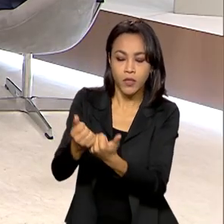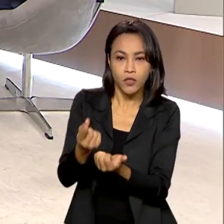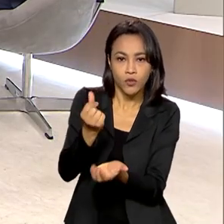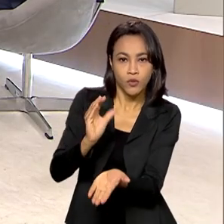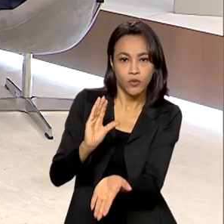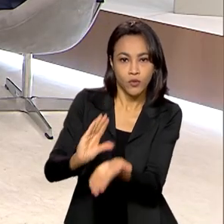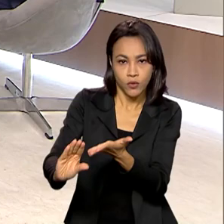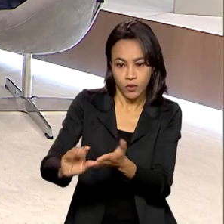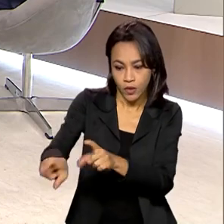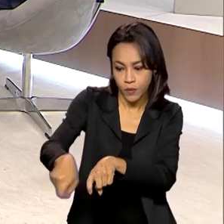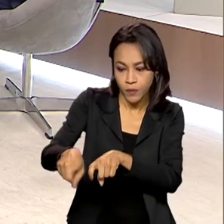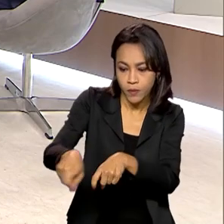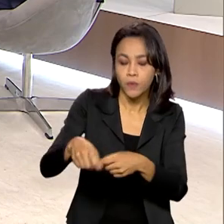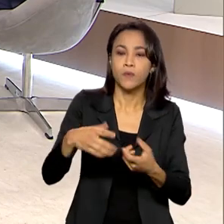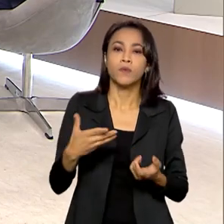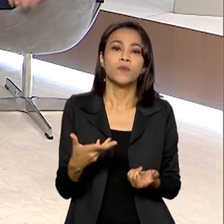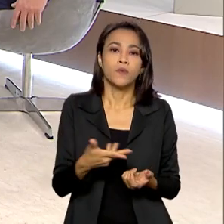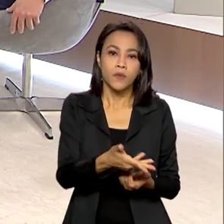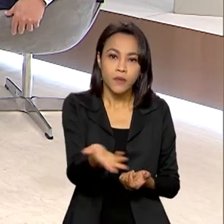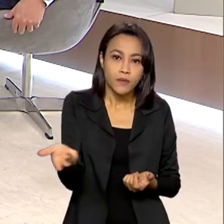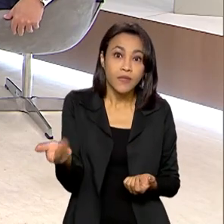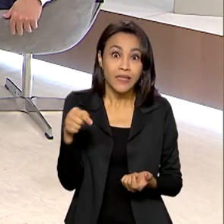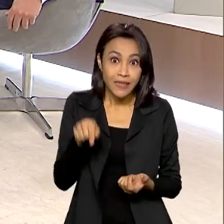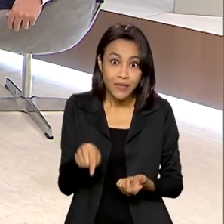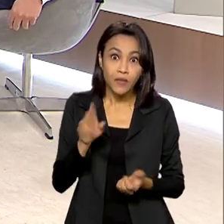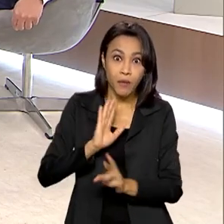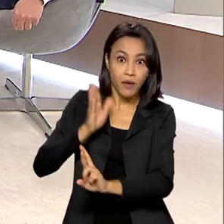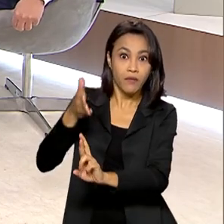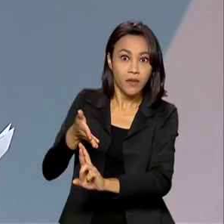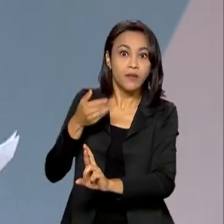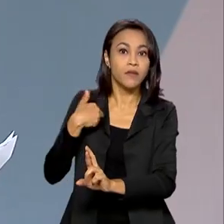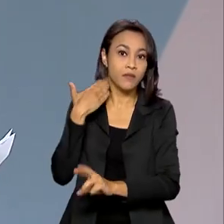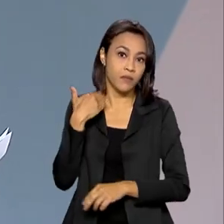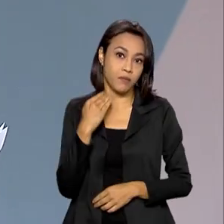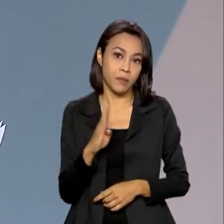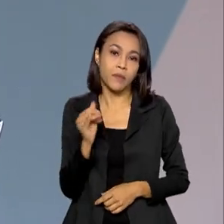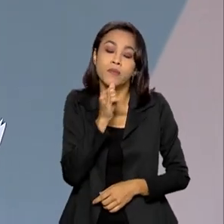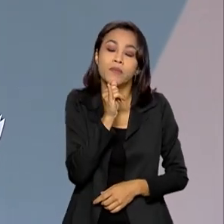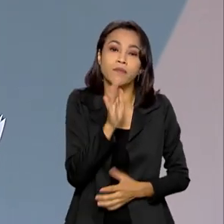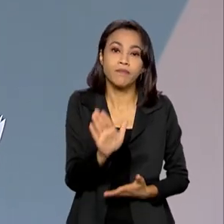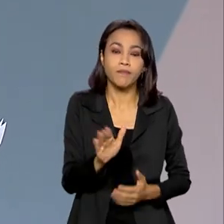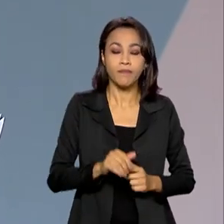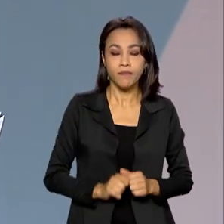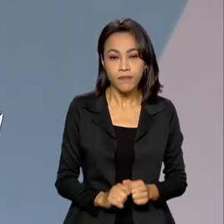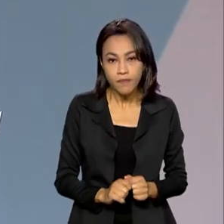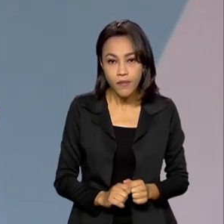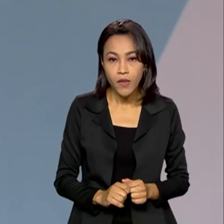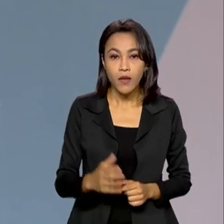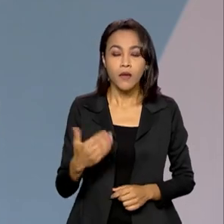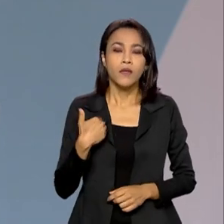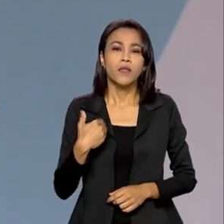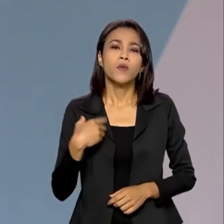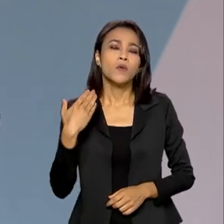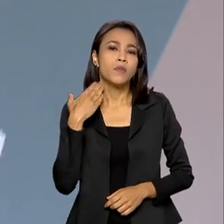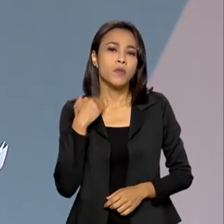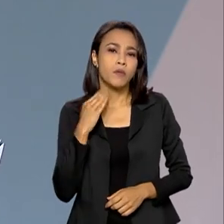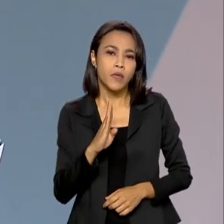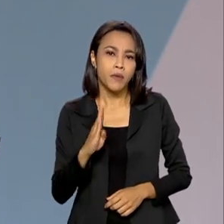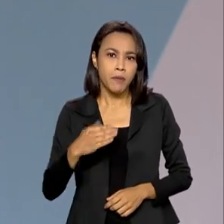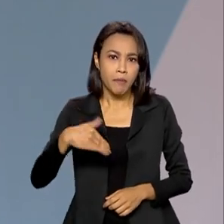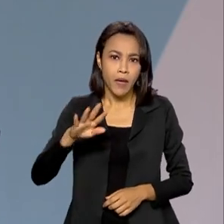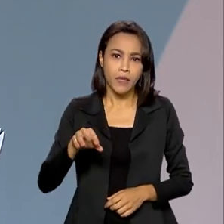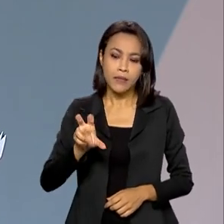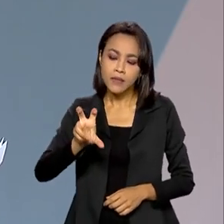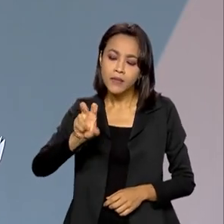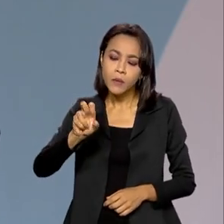nacionais. É algo que destaca muito o papel do Banco do Brasil. Por exemplo, o BB responde por mais de 50